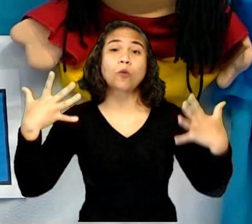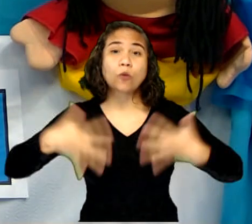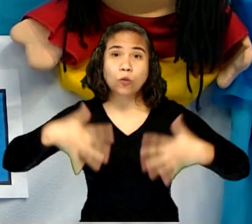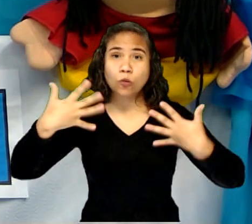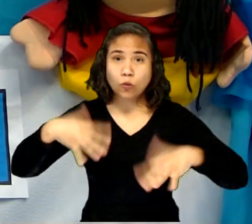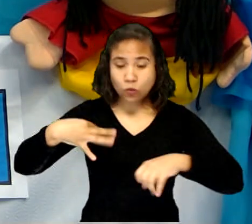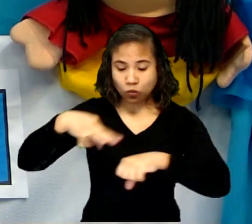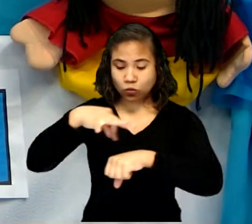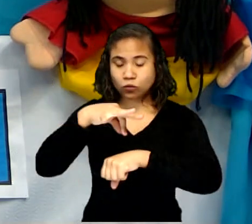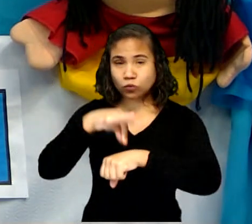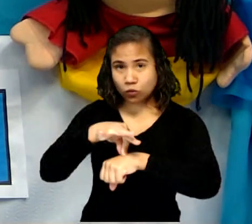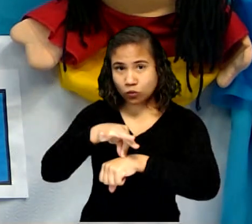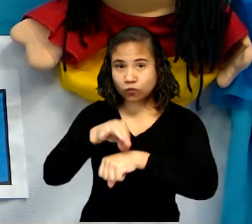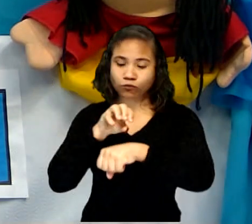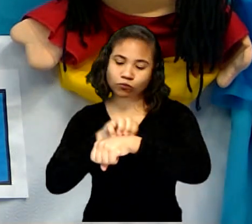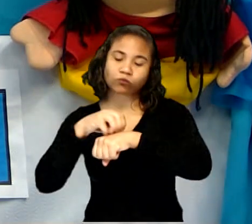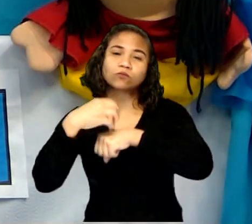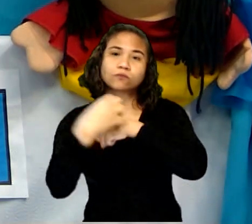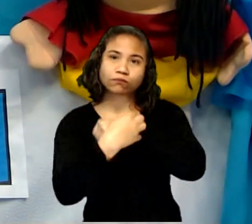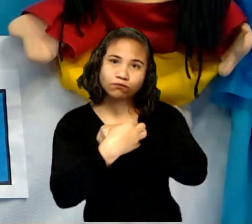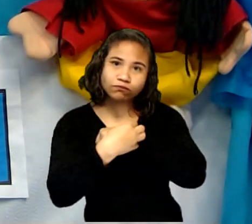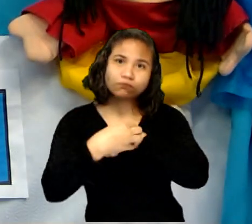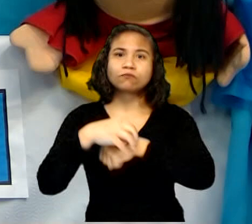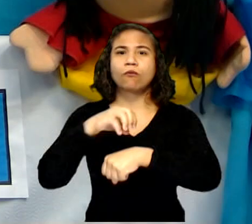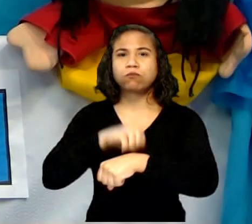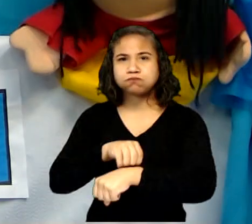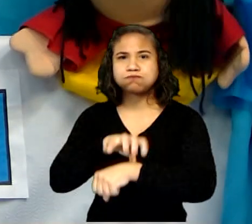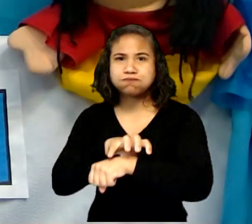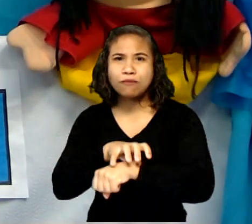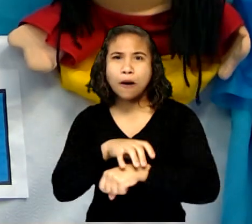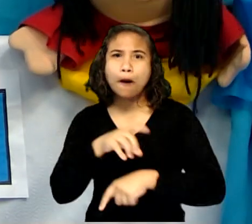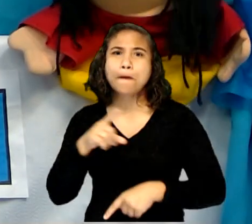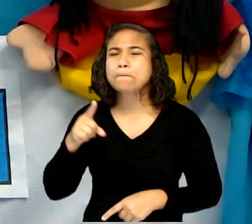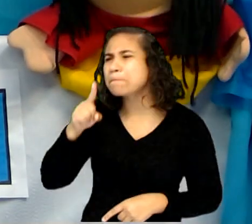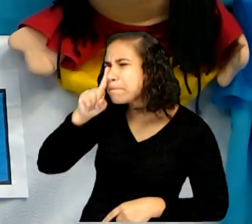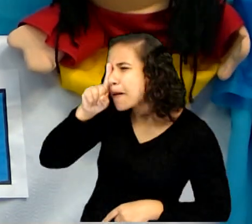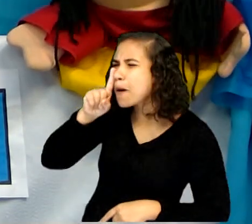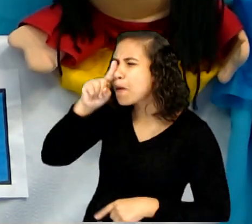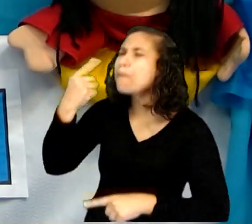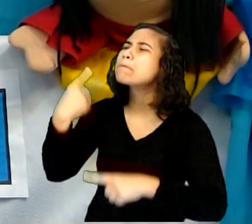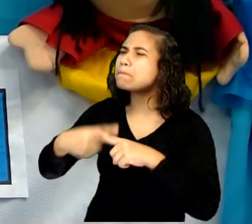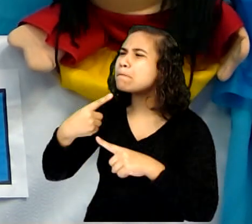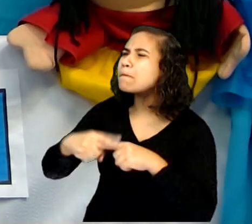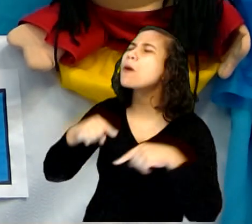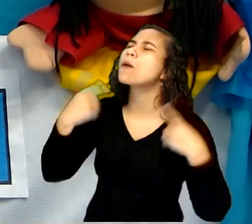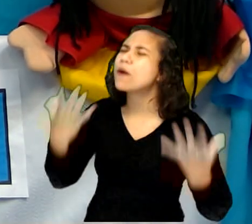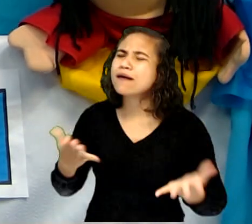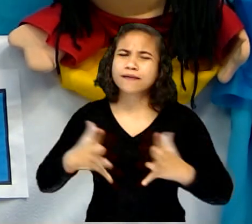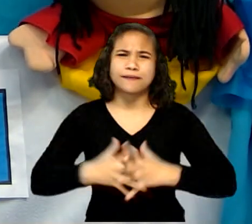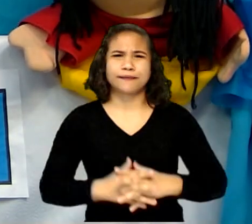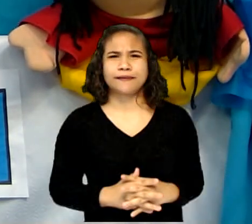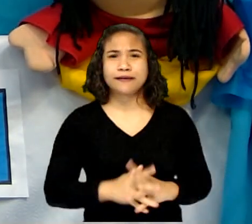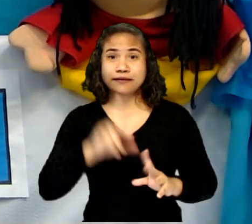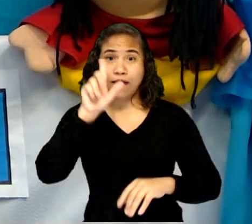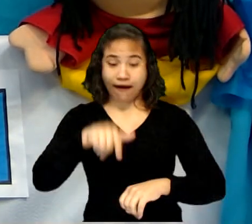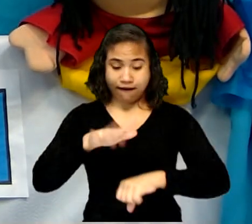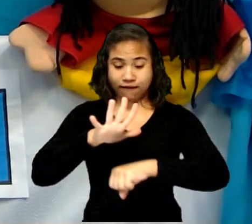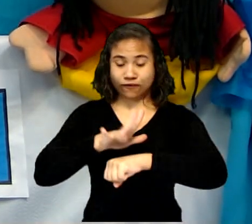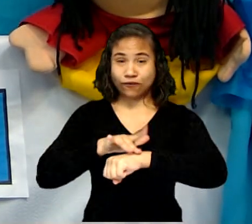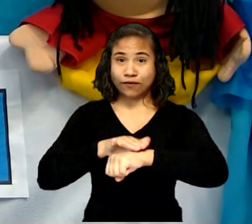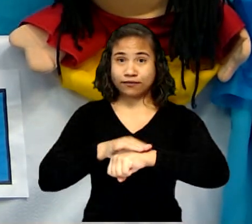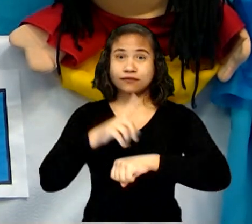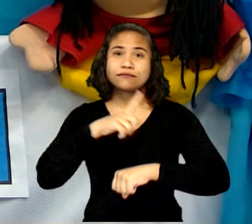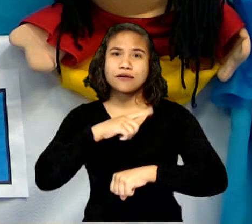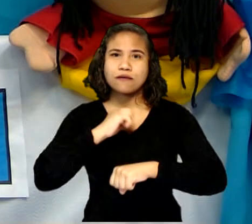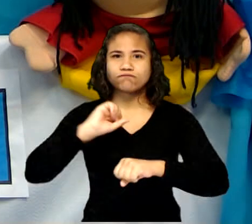dengue, chikugunha e zika. Perigosa por quê, Edu? Essas doenças causam